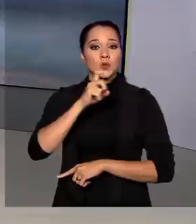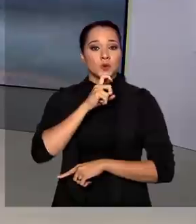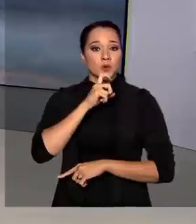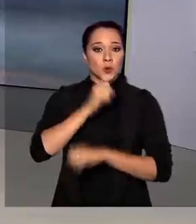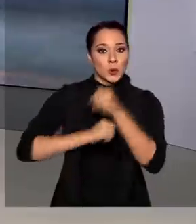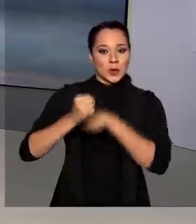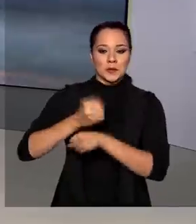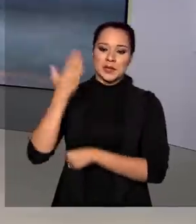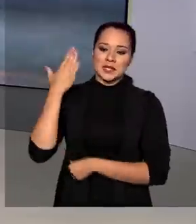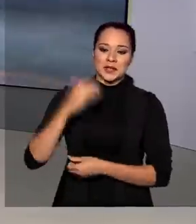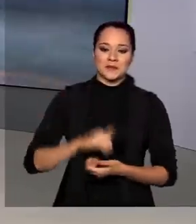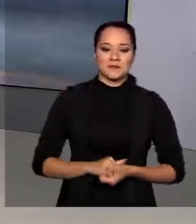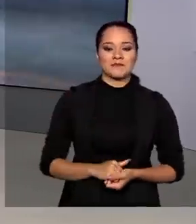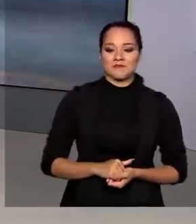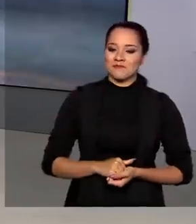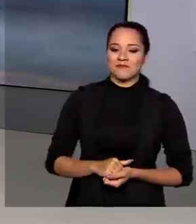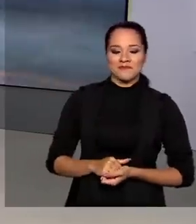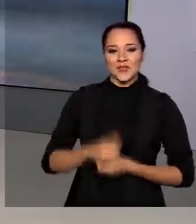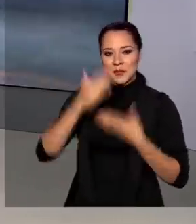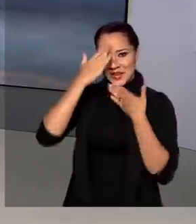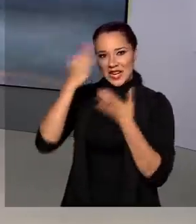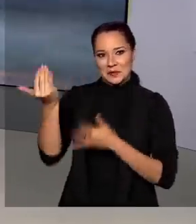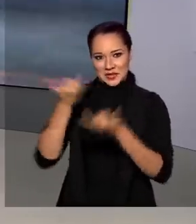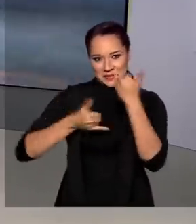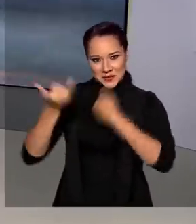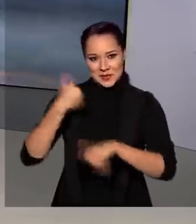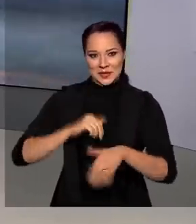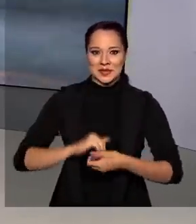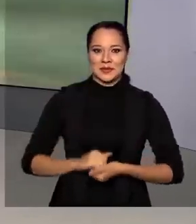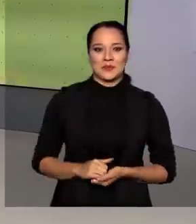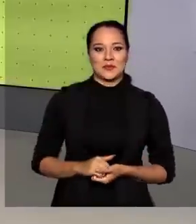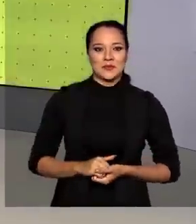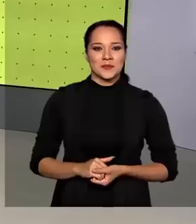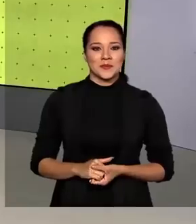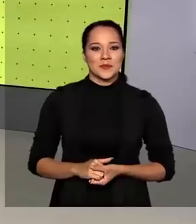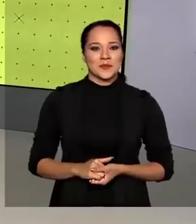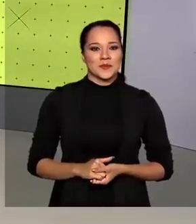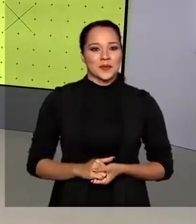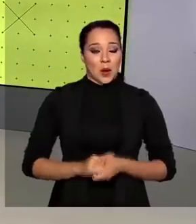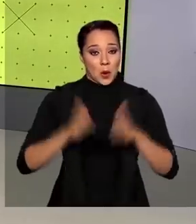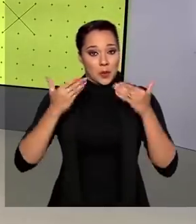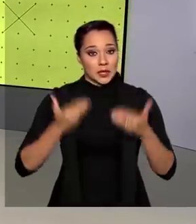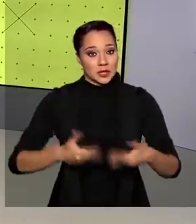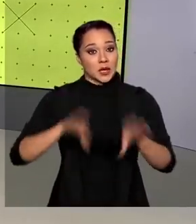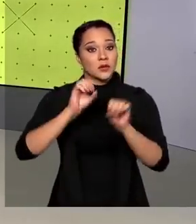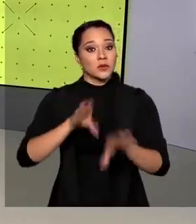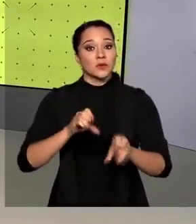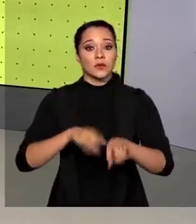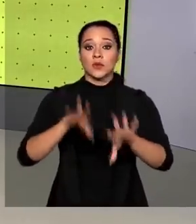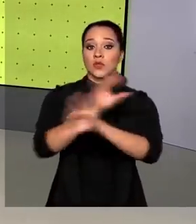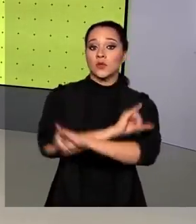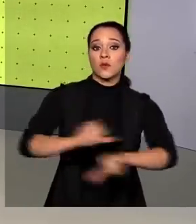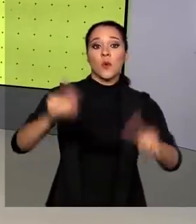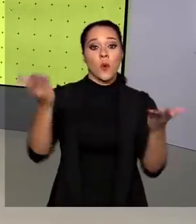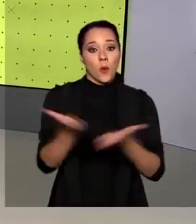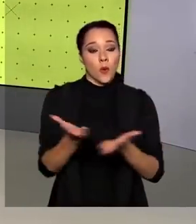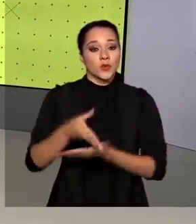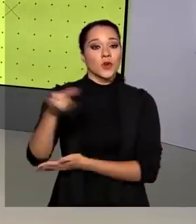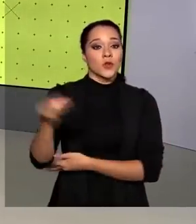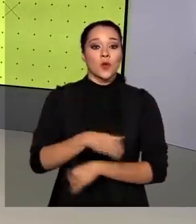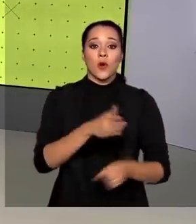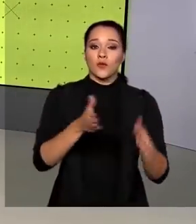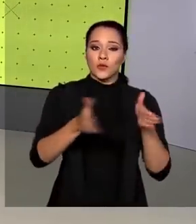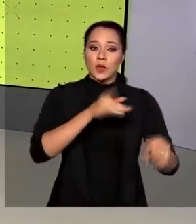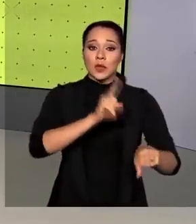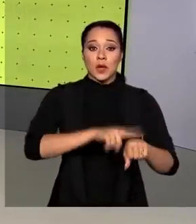Lília? Márcia, muito obrigada pelas informações. O Ministério da Educação divulgou hoje novos